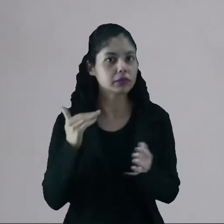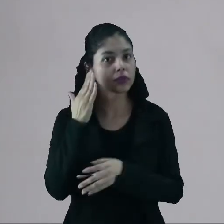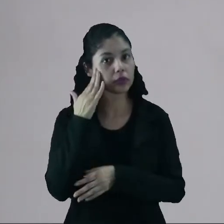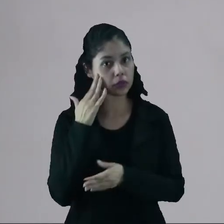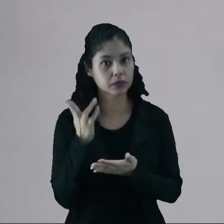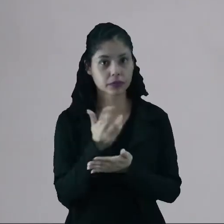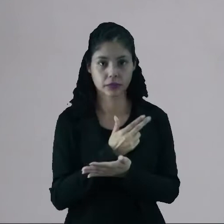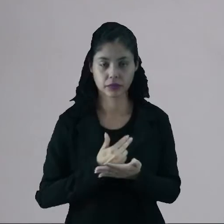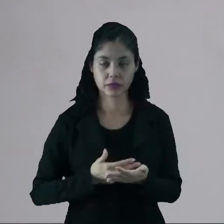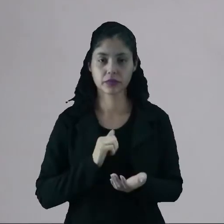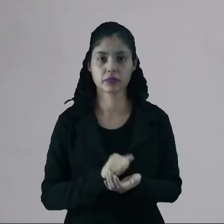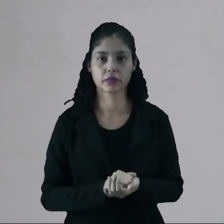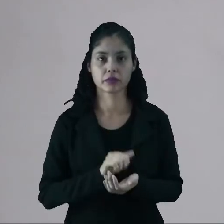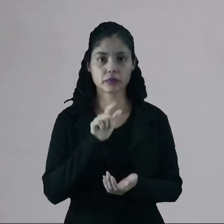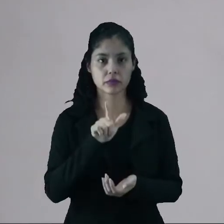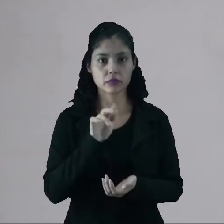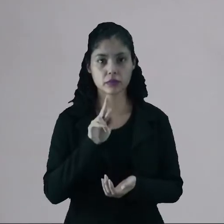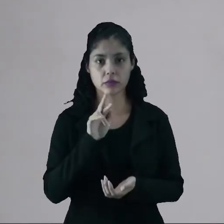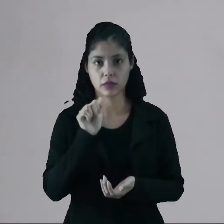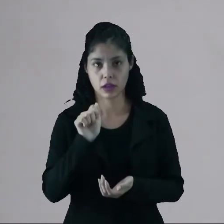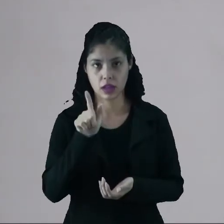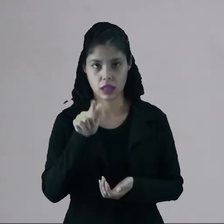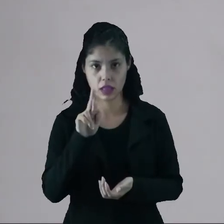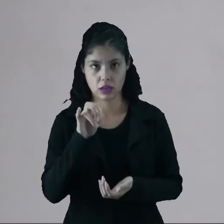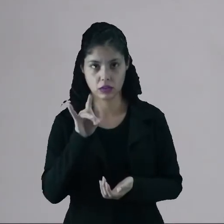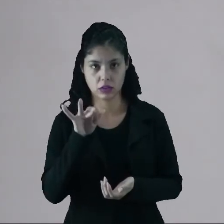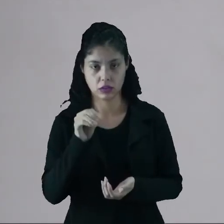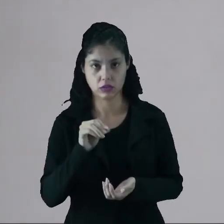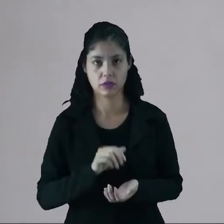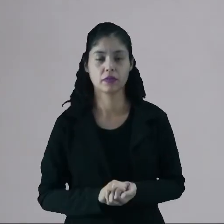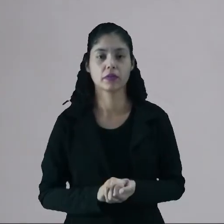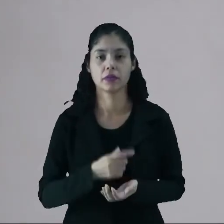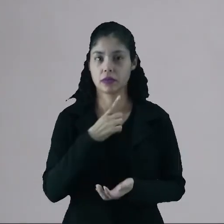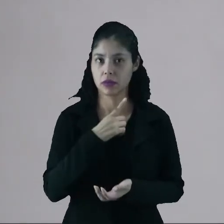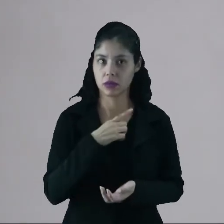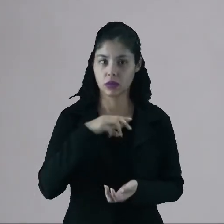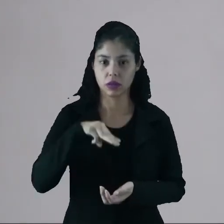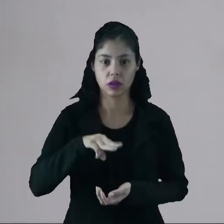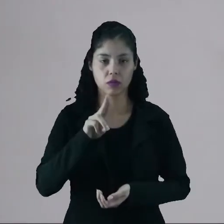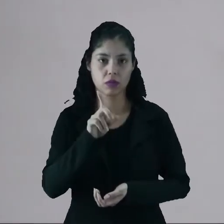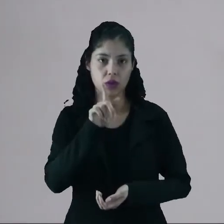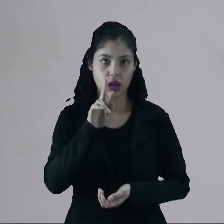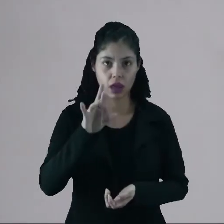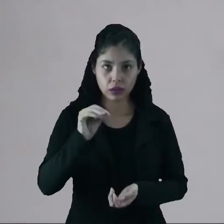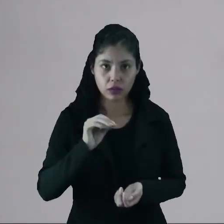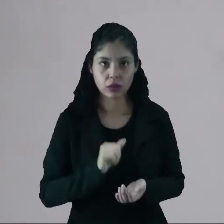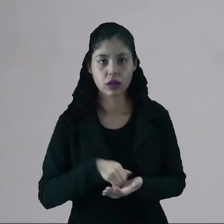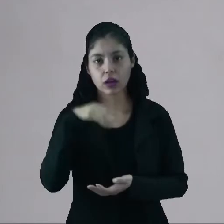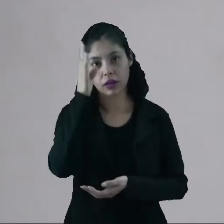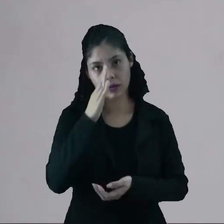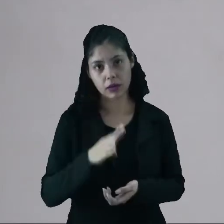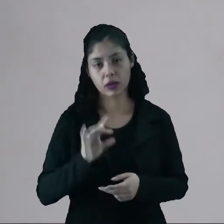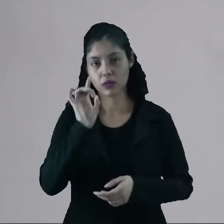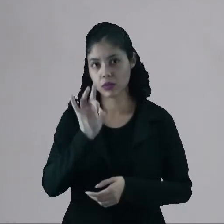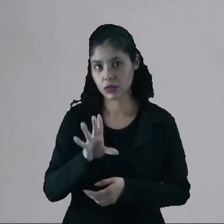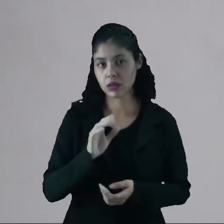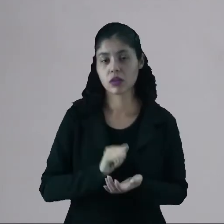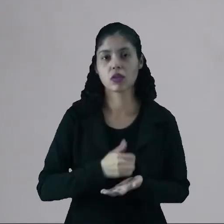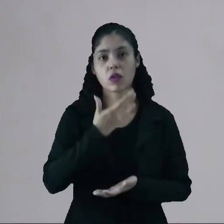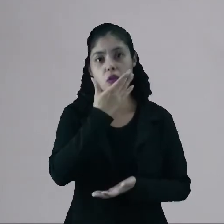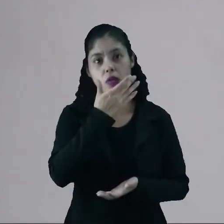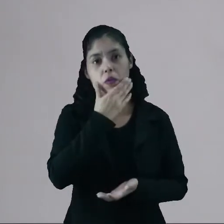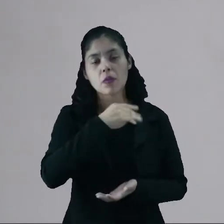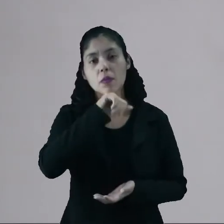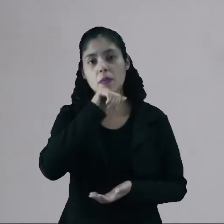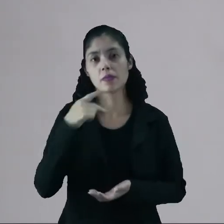entender a arte. Aleijadinho, Antônio Francisco Lisboa, ele era mulato, ele era brasileiro, só que o pai